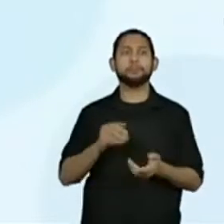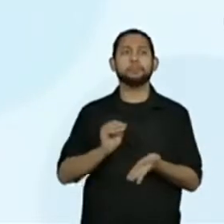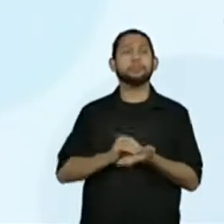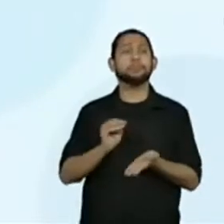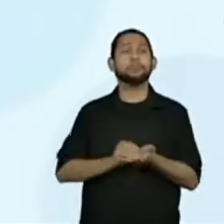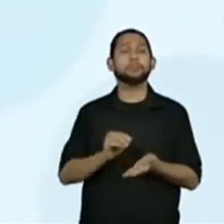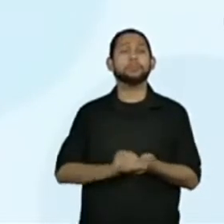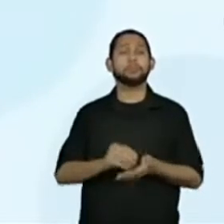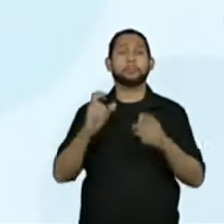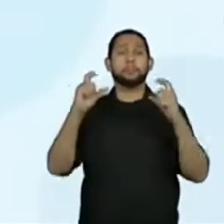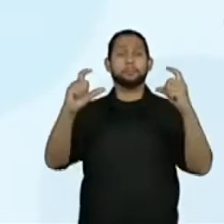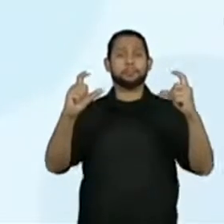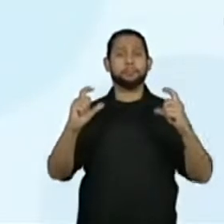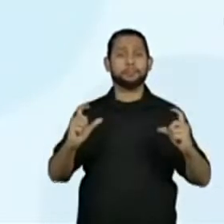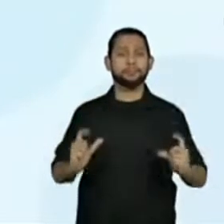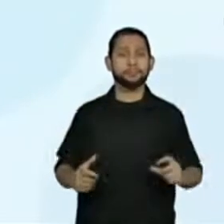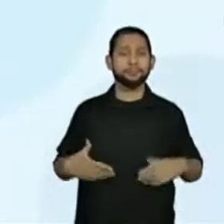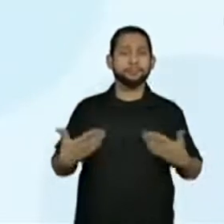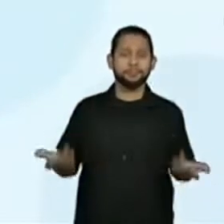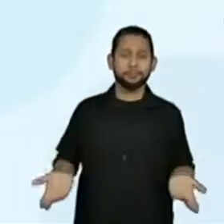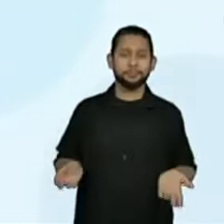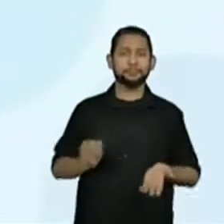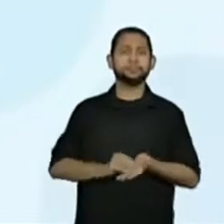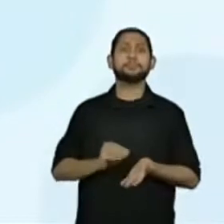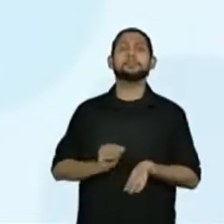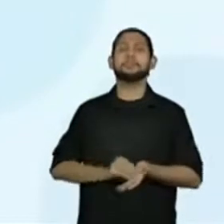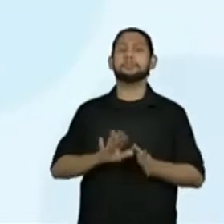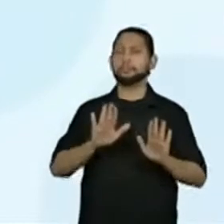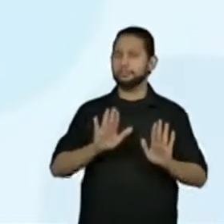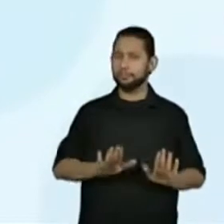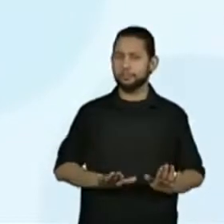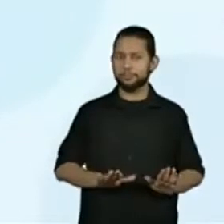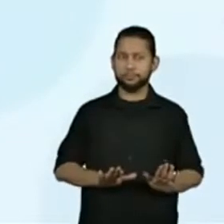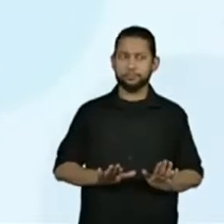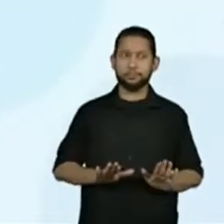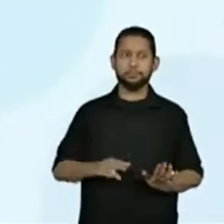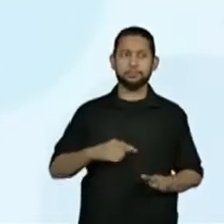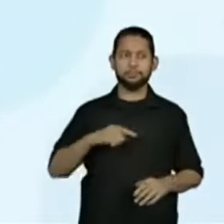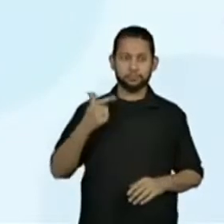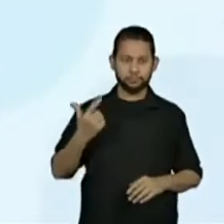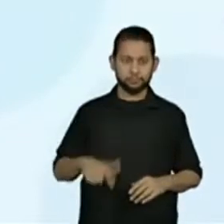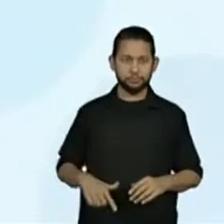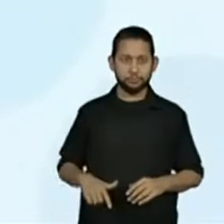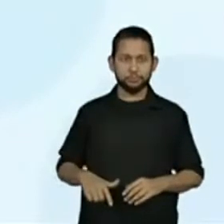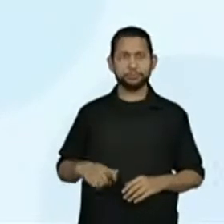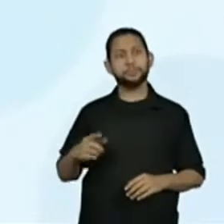E parágrafo. Calma que a gente tem que ir, voltar.